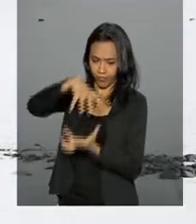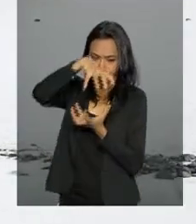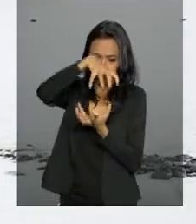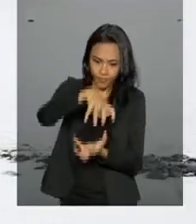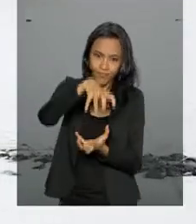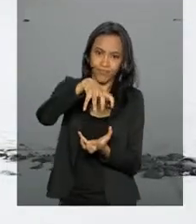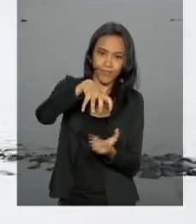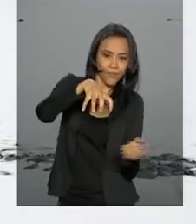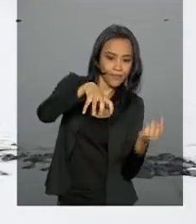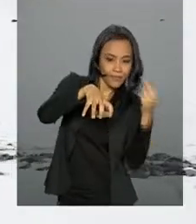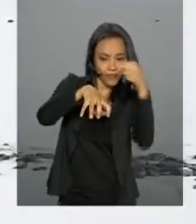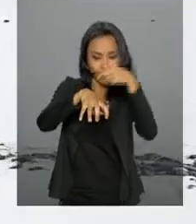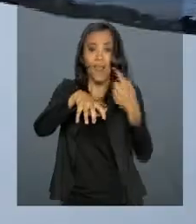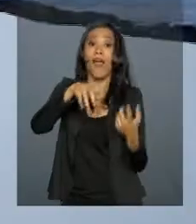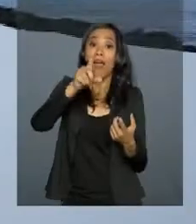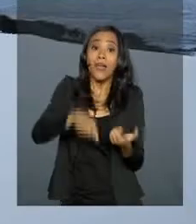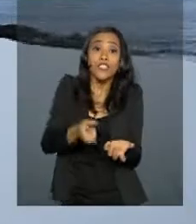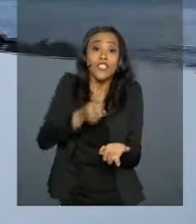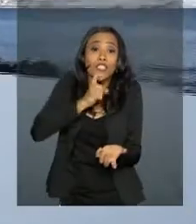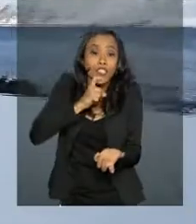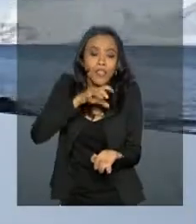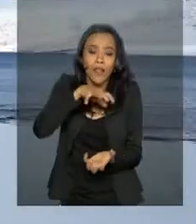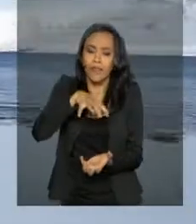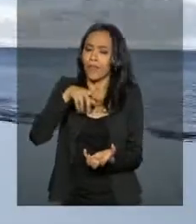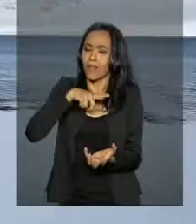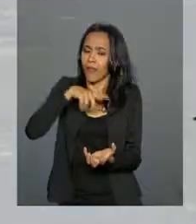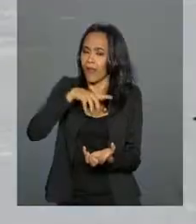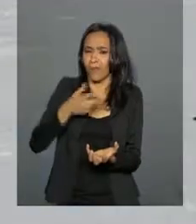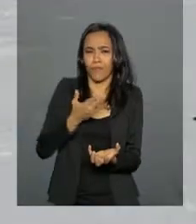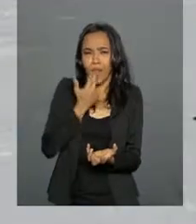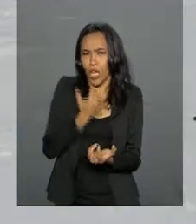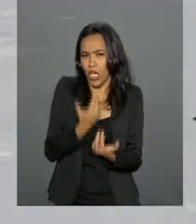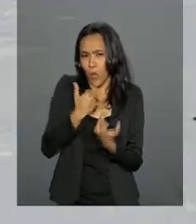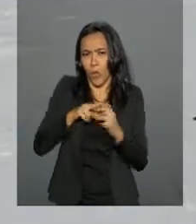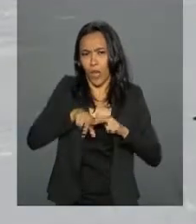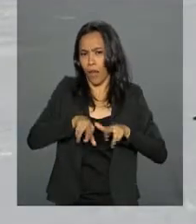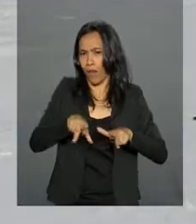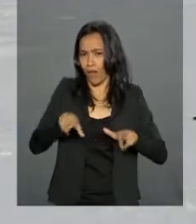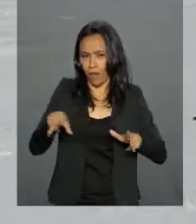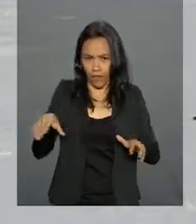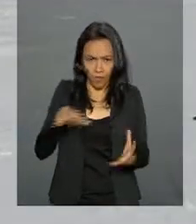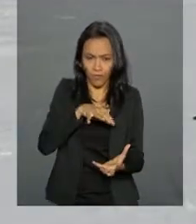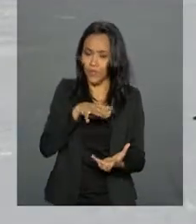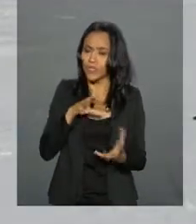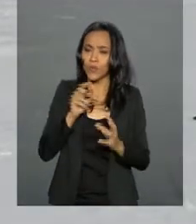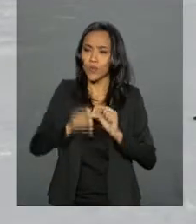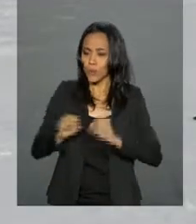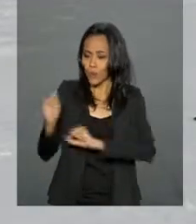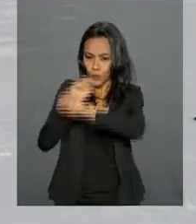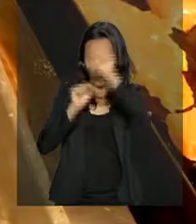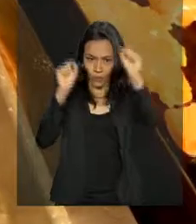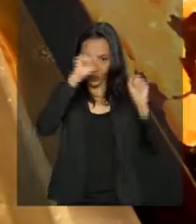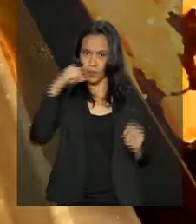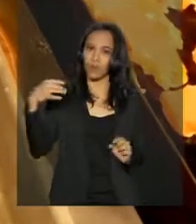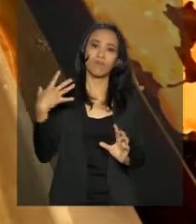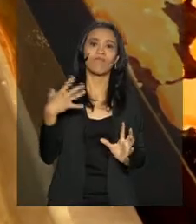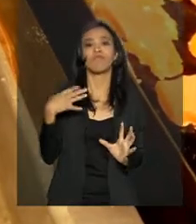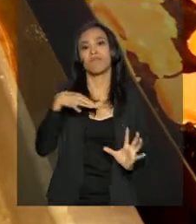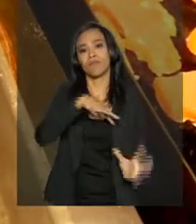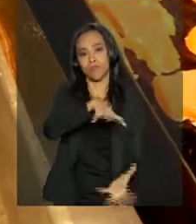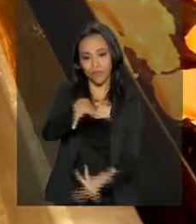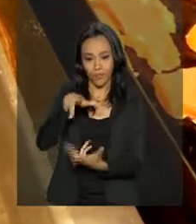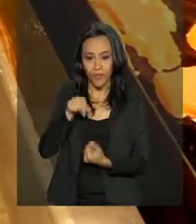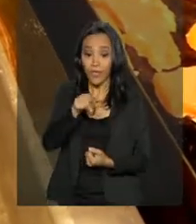gelado tem português. Todo tipo de sotaque, gente de todos os cantos do país. Tem também